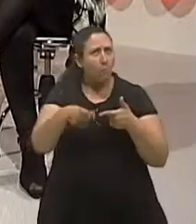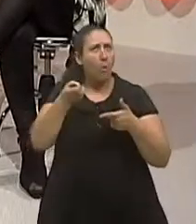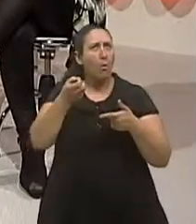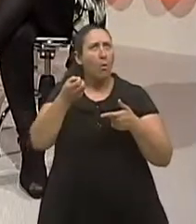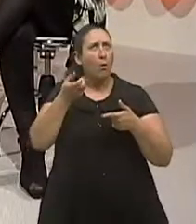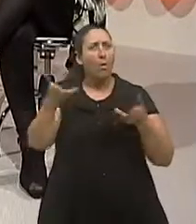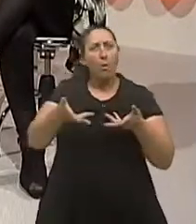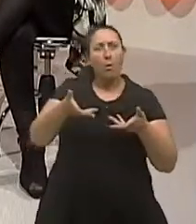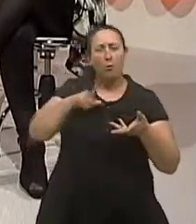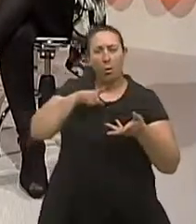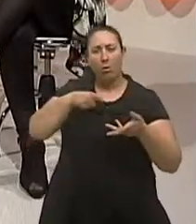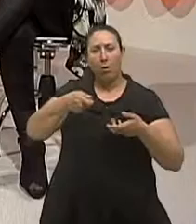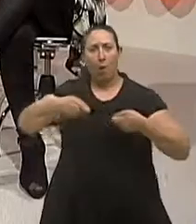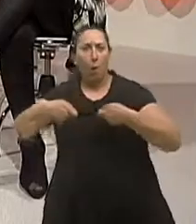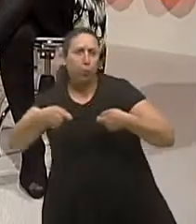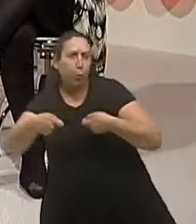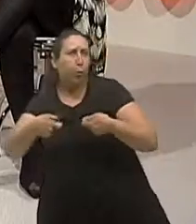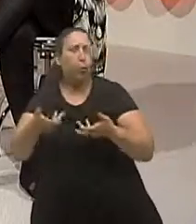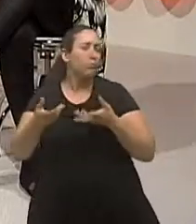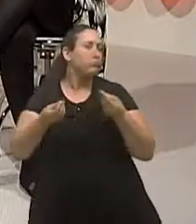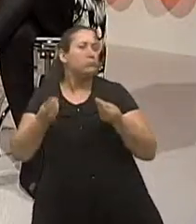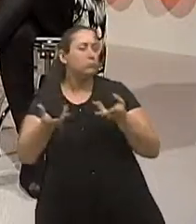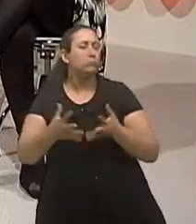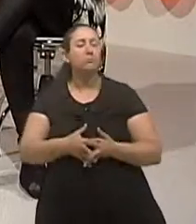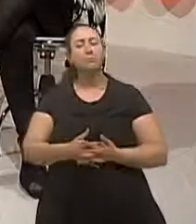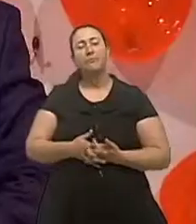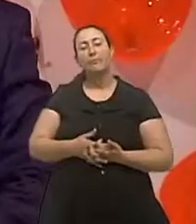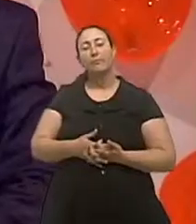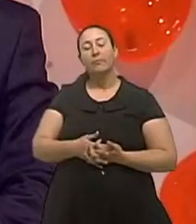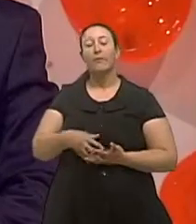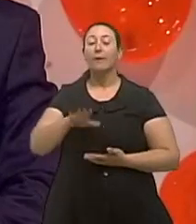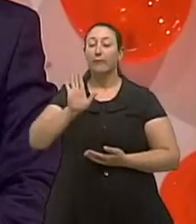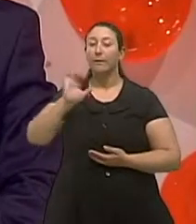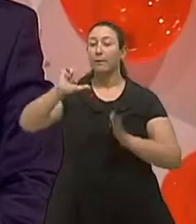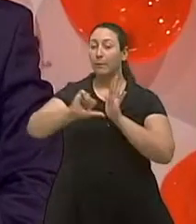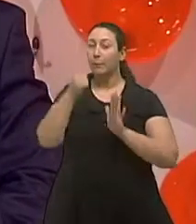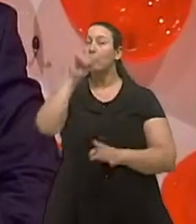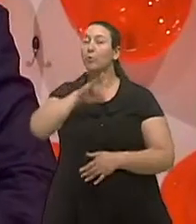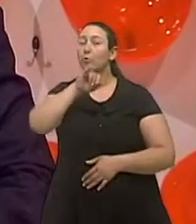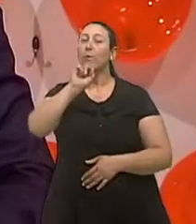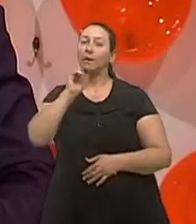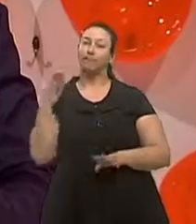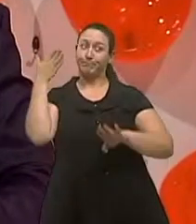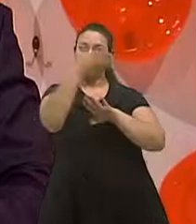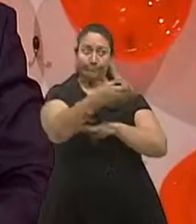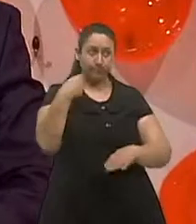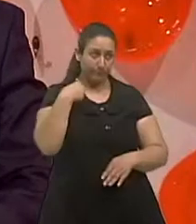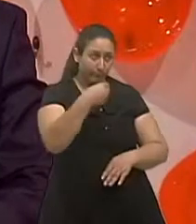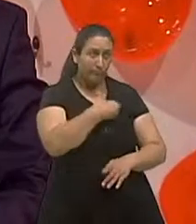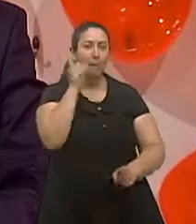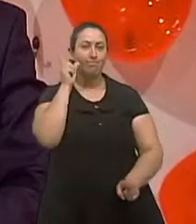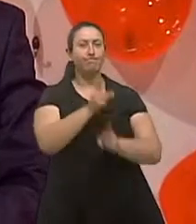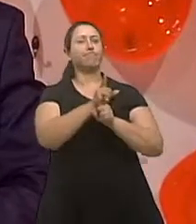agora controlado a questão importante é o diagnóstico tem duas fases que eu